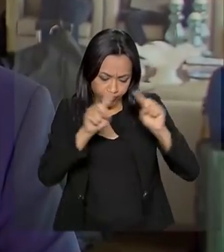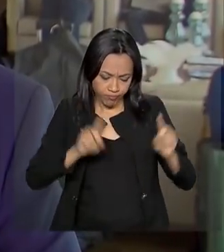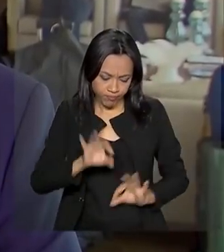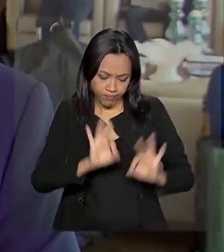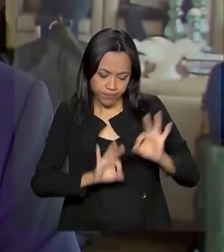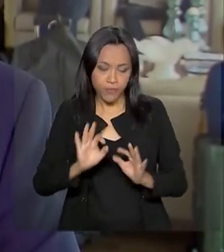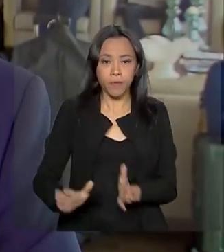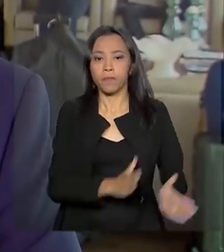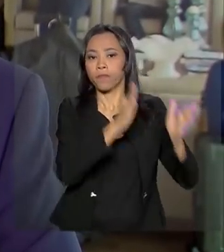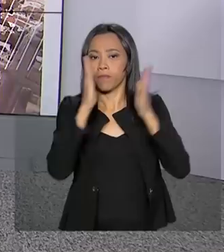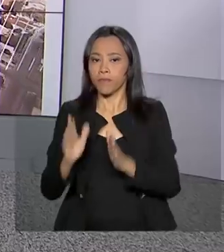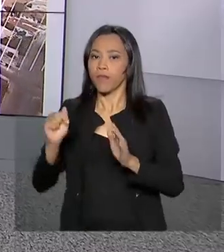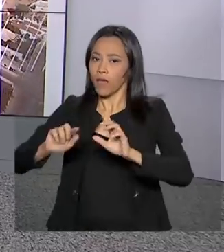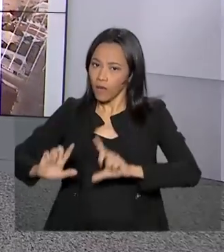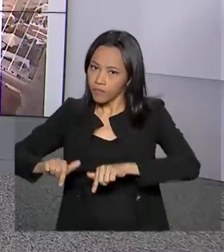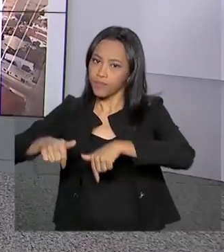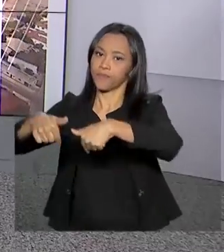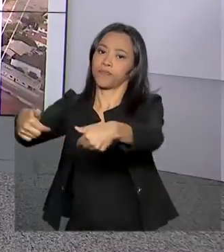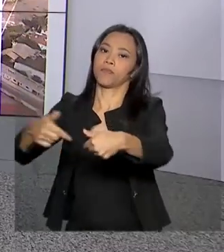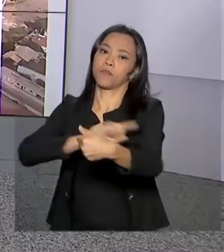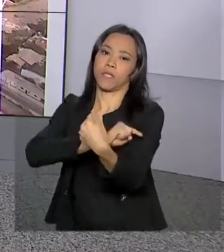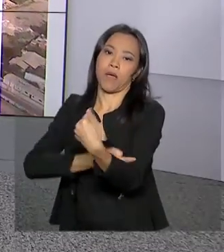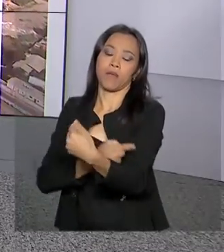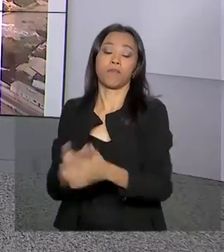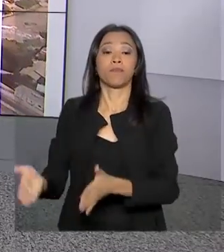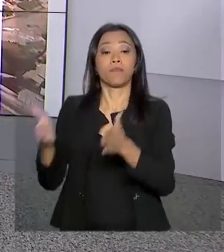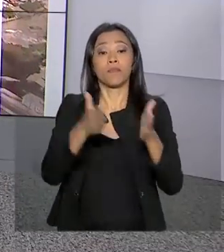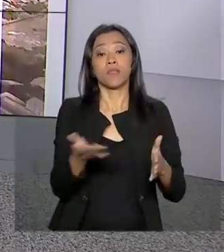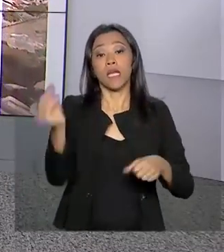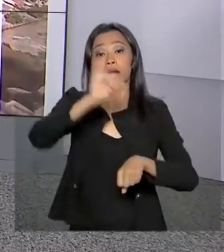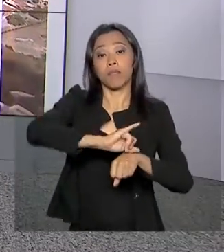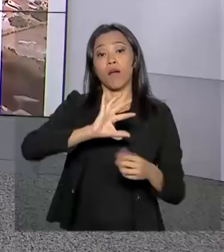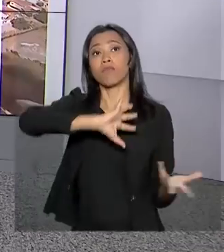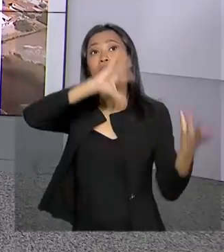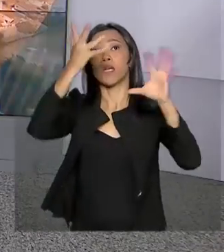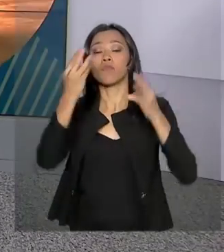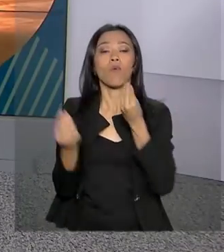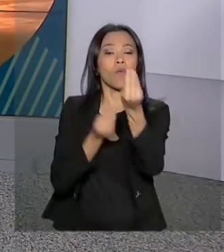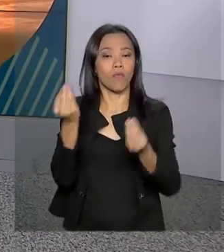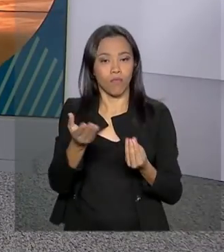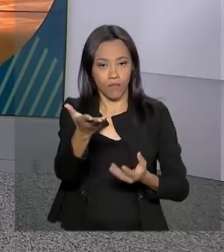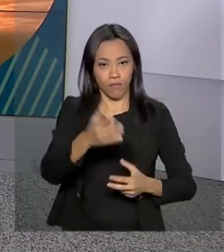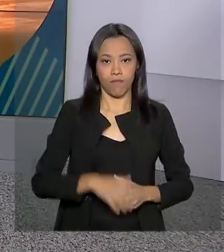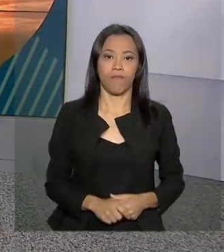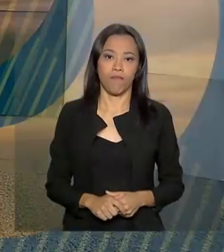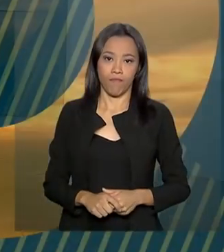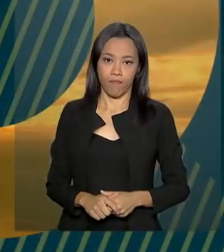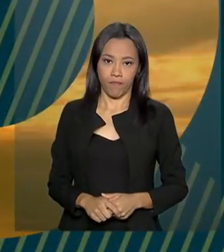fase é a execução. Hora de saber como fica o tempo em algumas capitais.